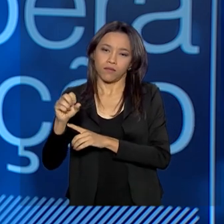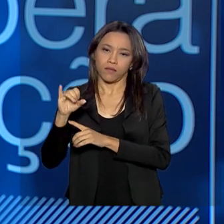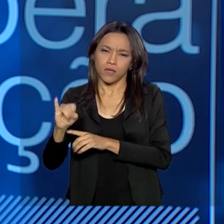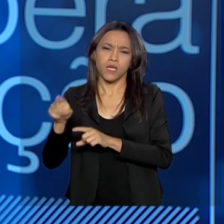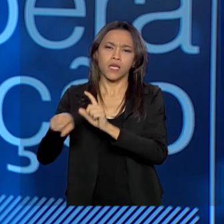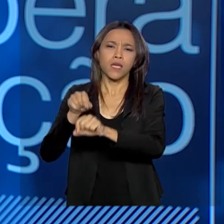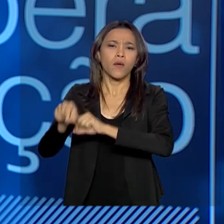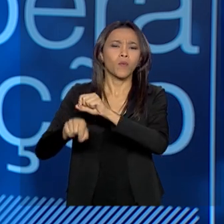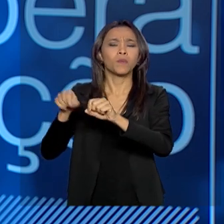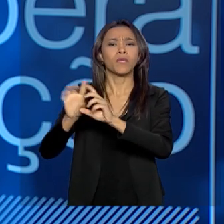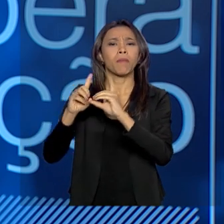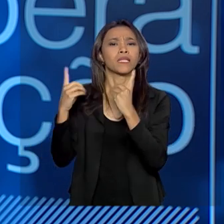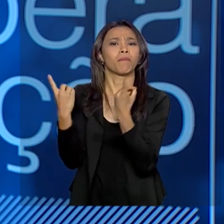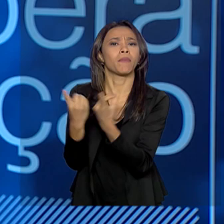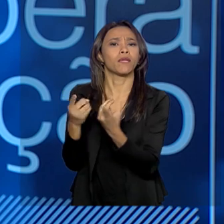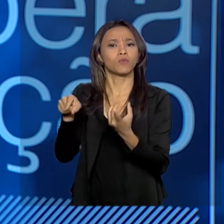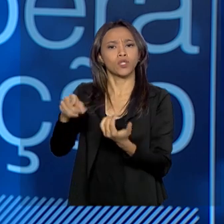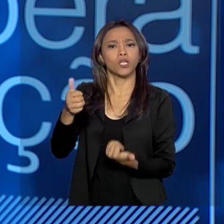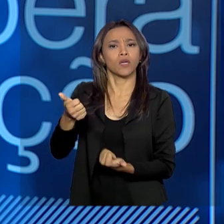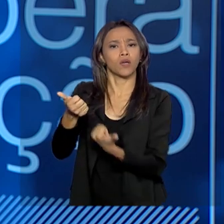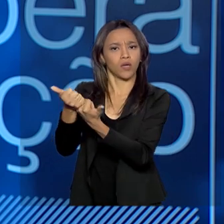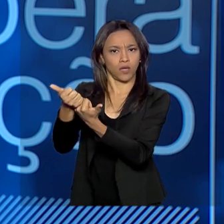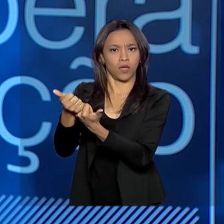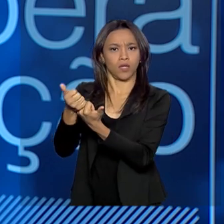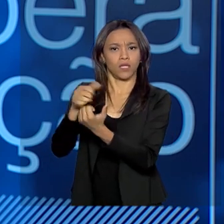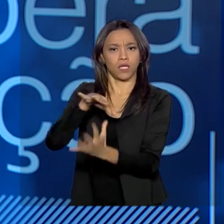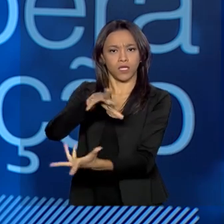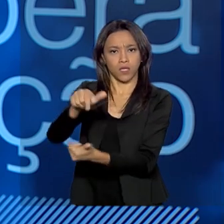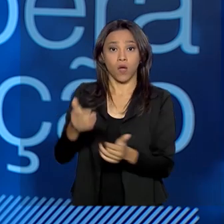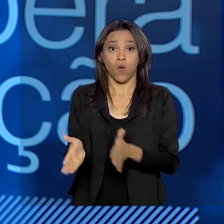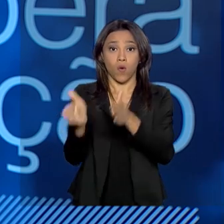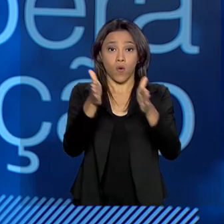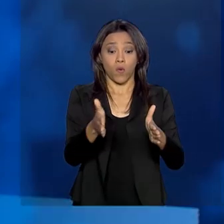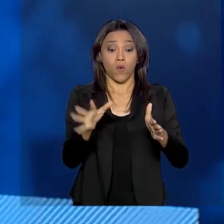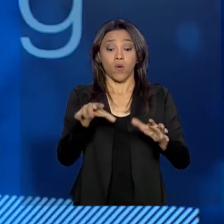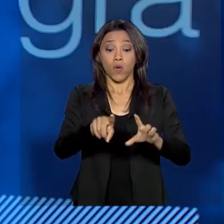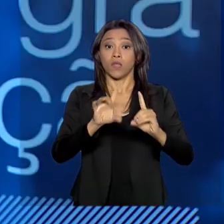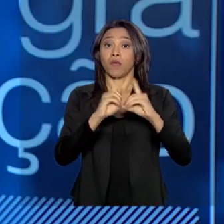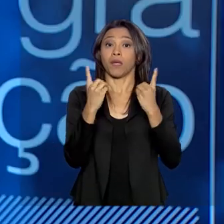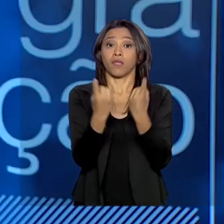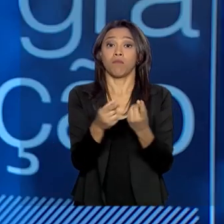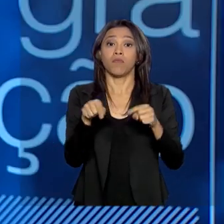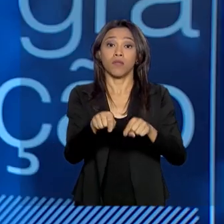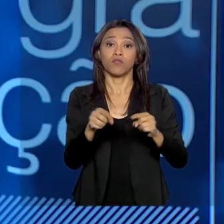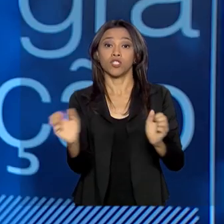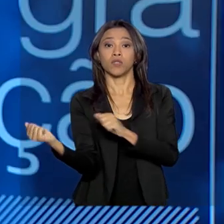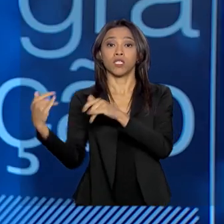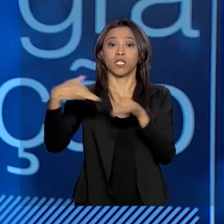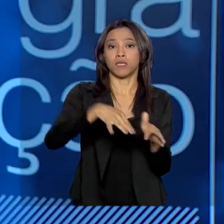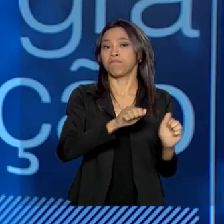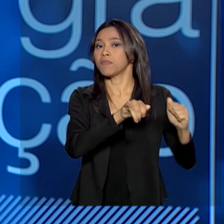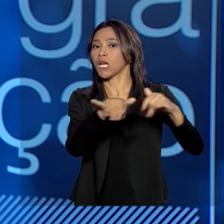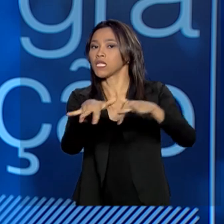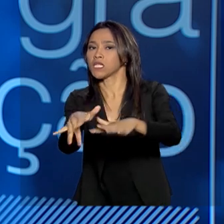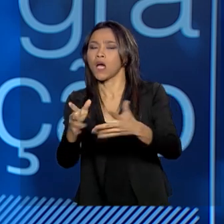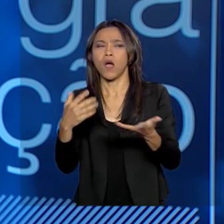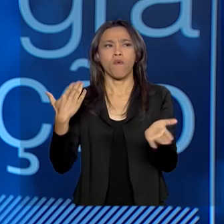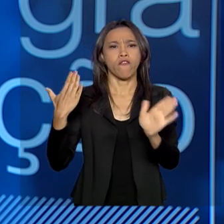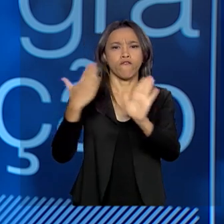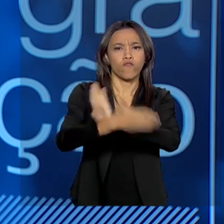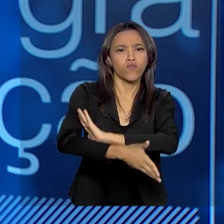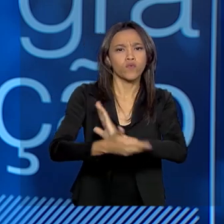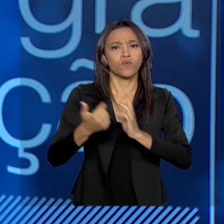Cooperação Internacional. Nós temos o Departamento de Imigração, o DEMIC, aonde se insere toda essa questão de refúgio,